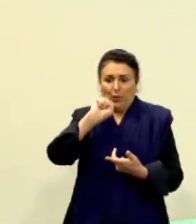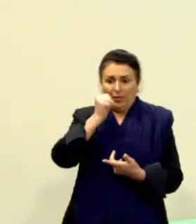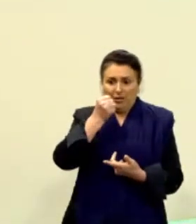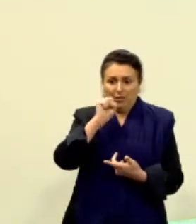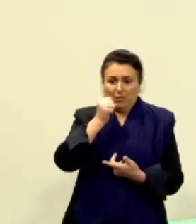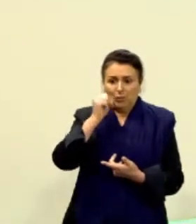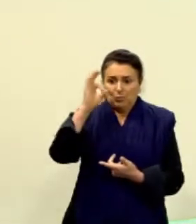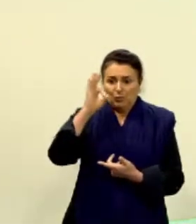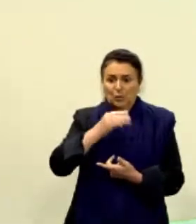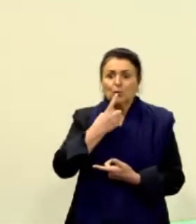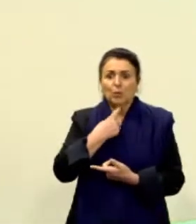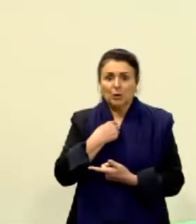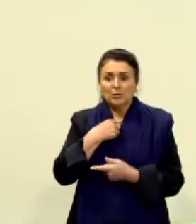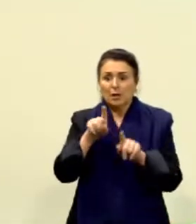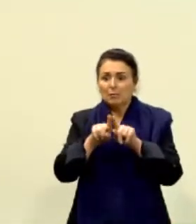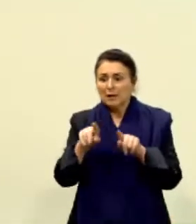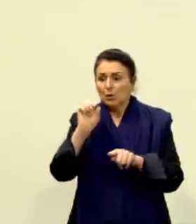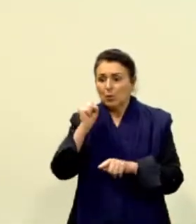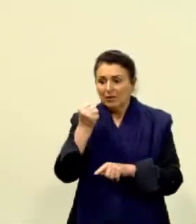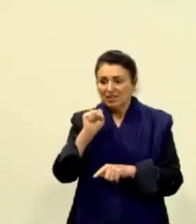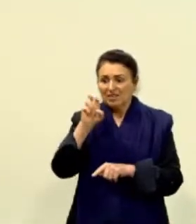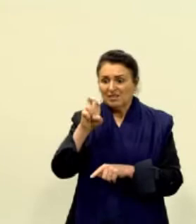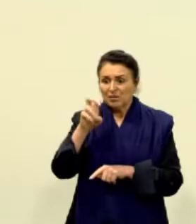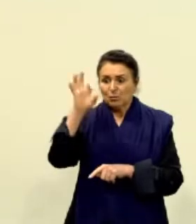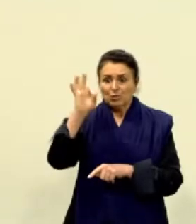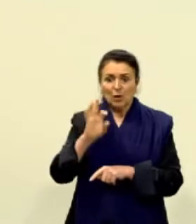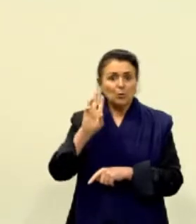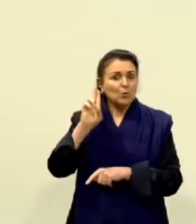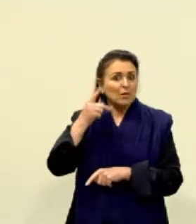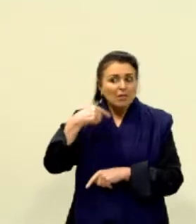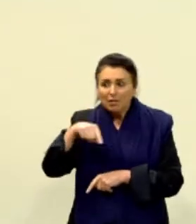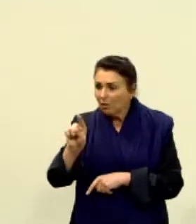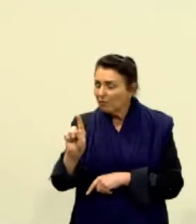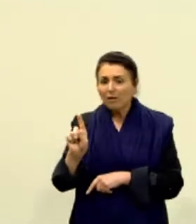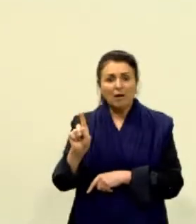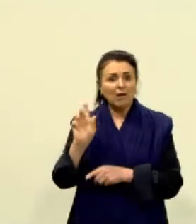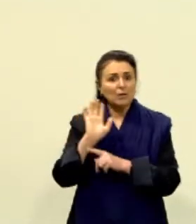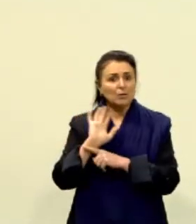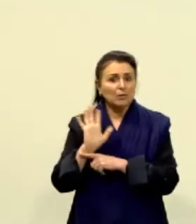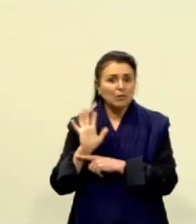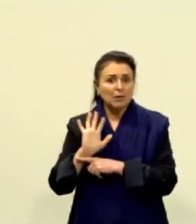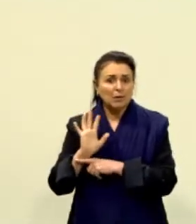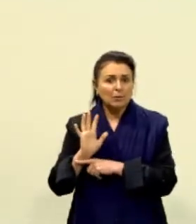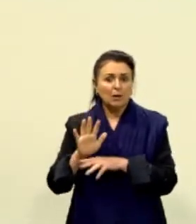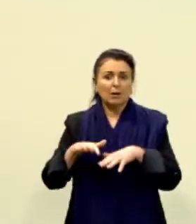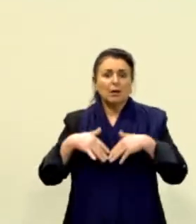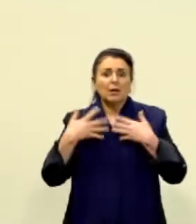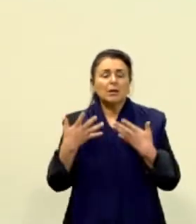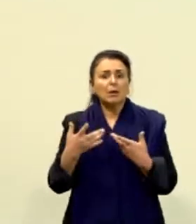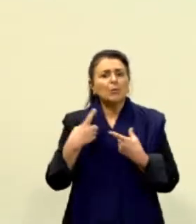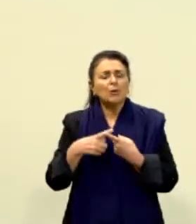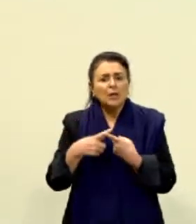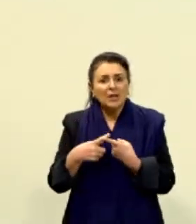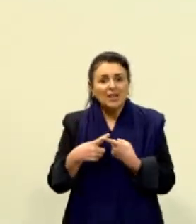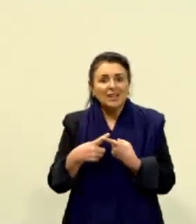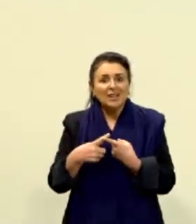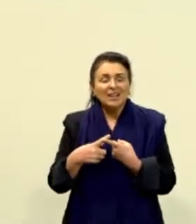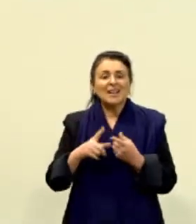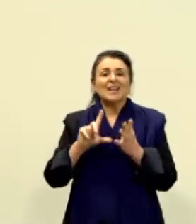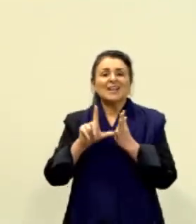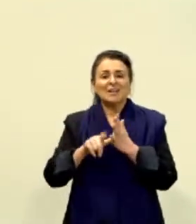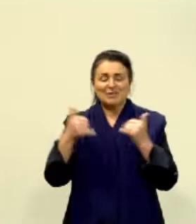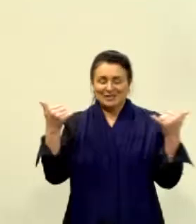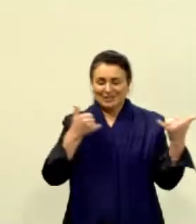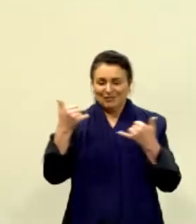motivo. Tá legal, galerinha? Certo? Então, depois de todas essas informações aqui, a gente vai fazer um